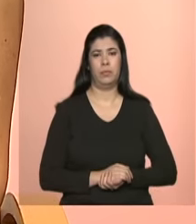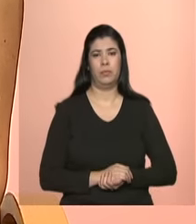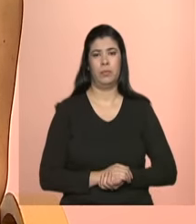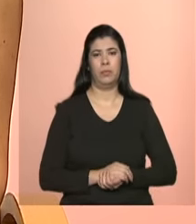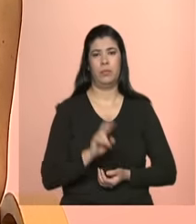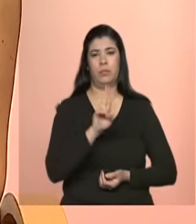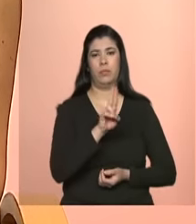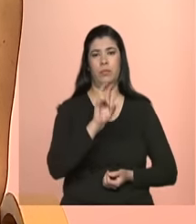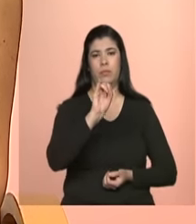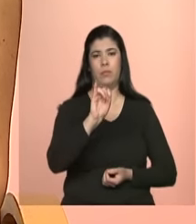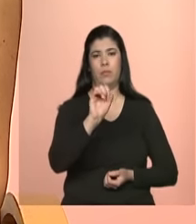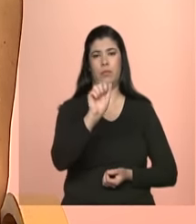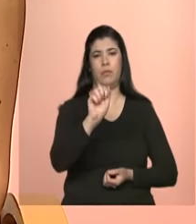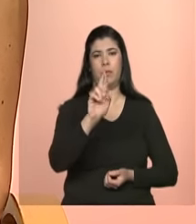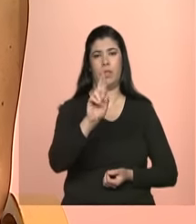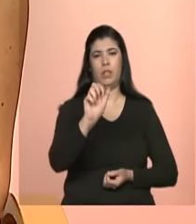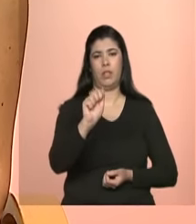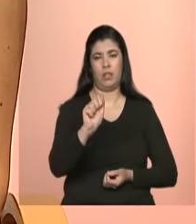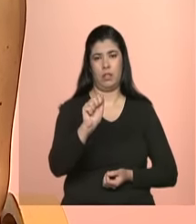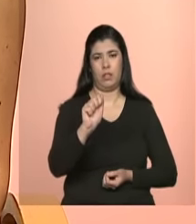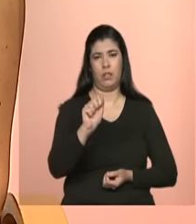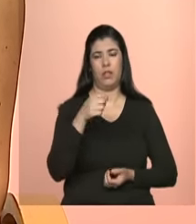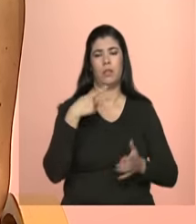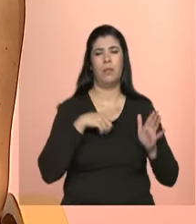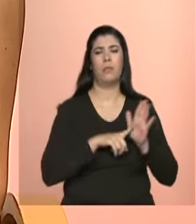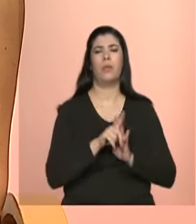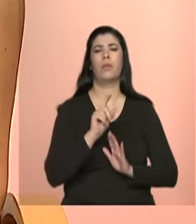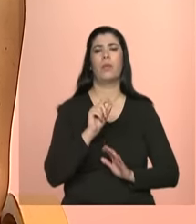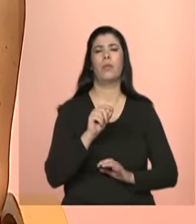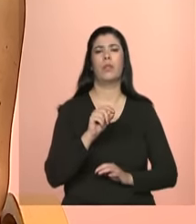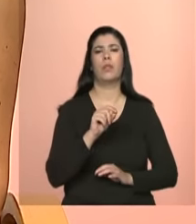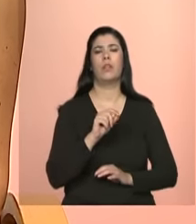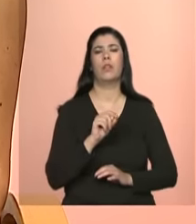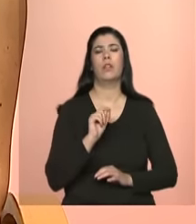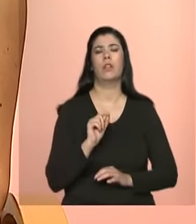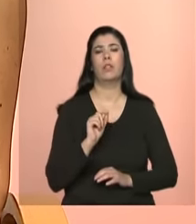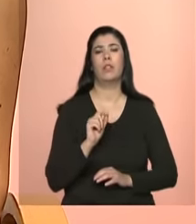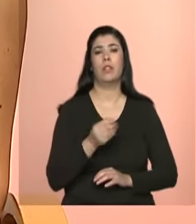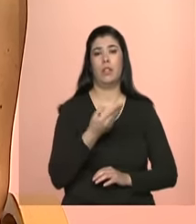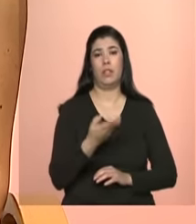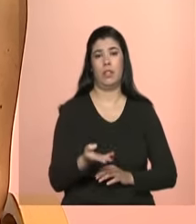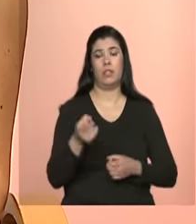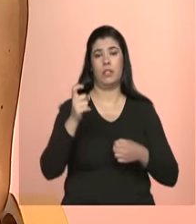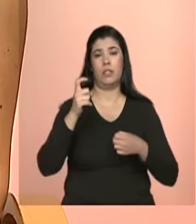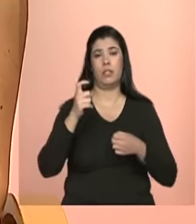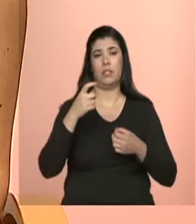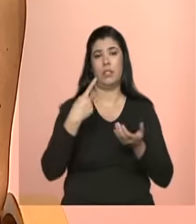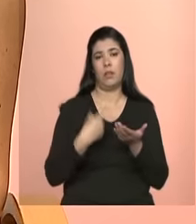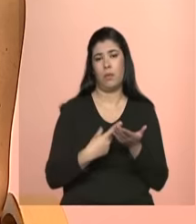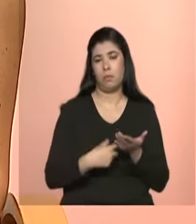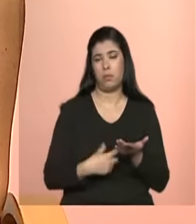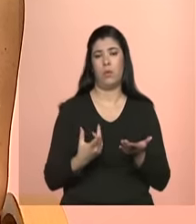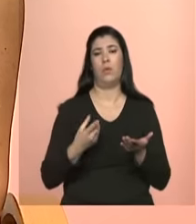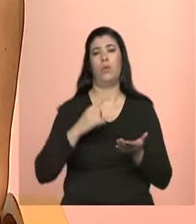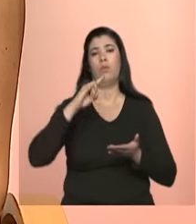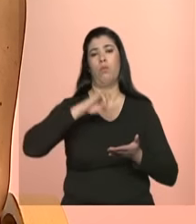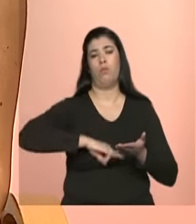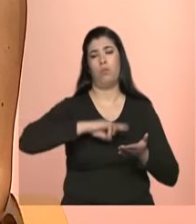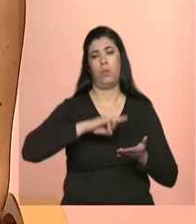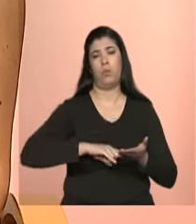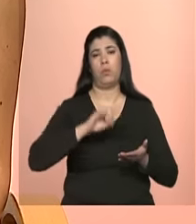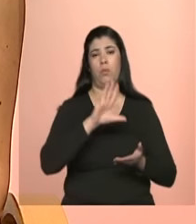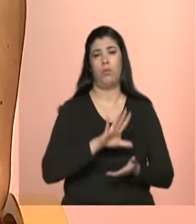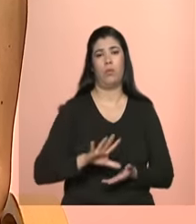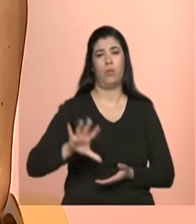Macedo de Cuiabá ela pergunta essas pactuações no âmbito